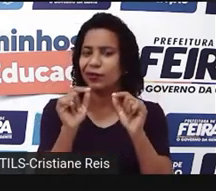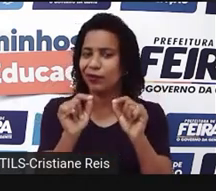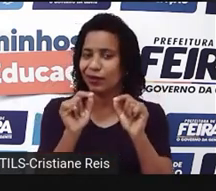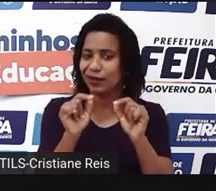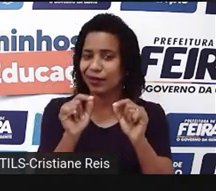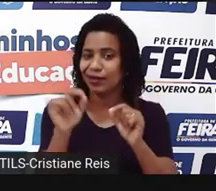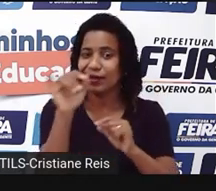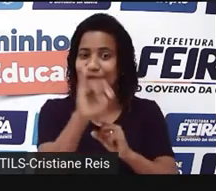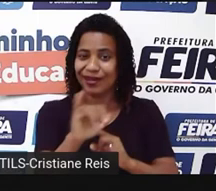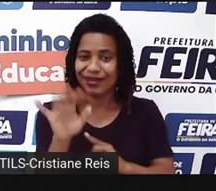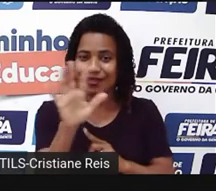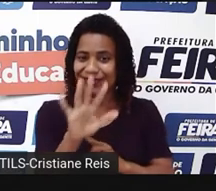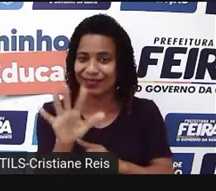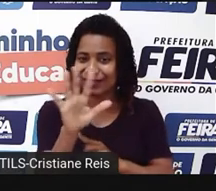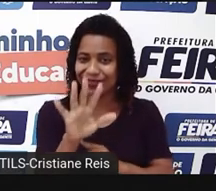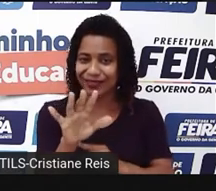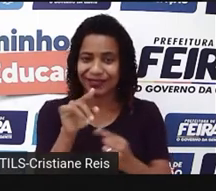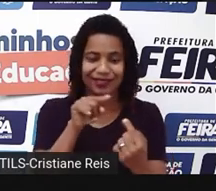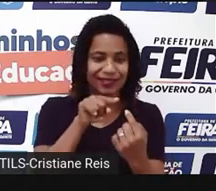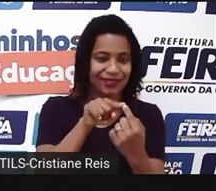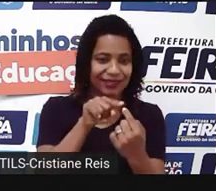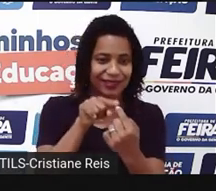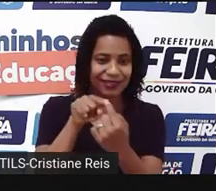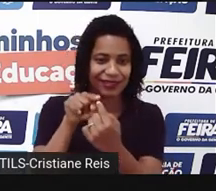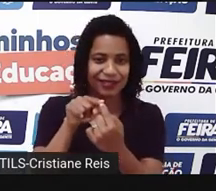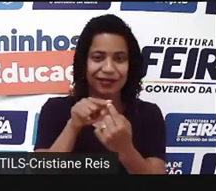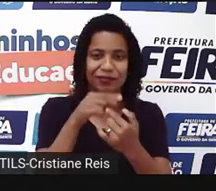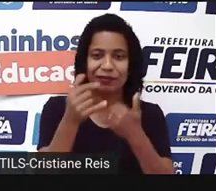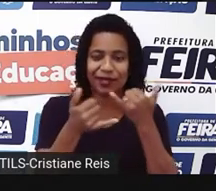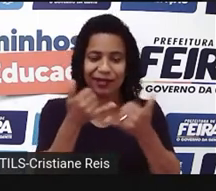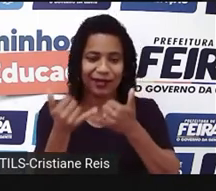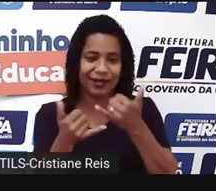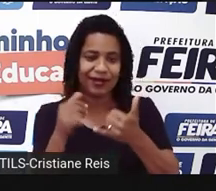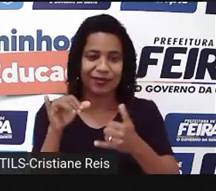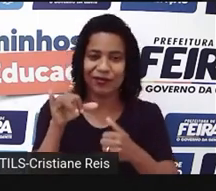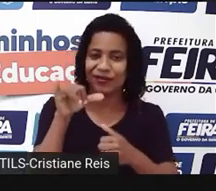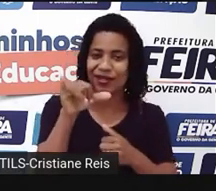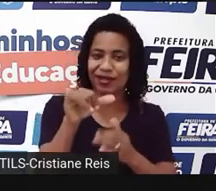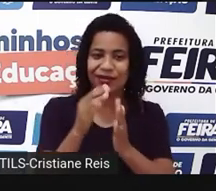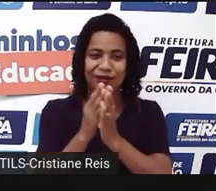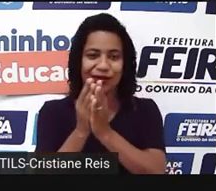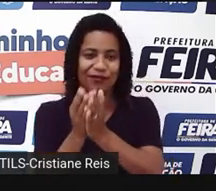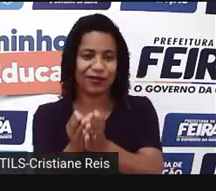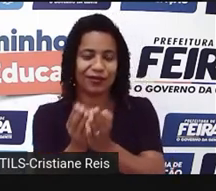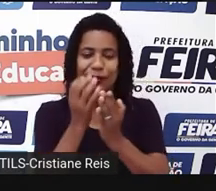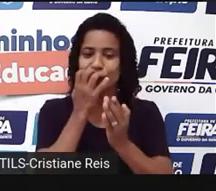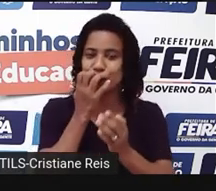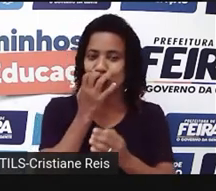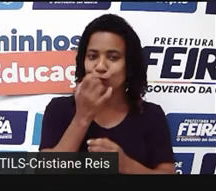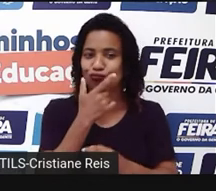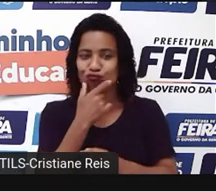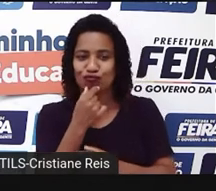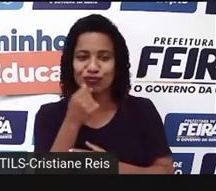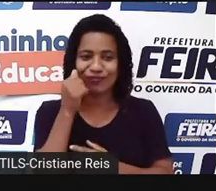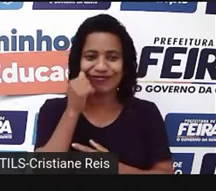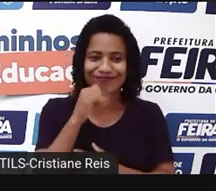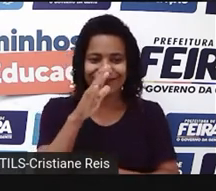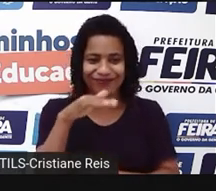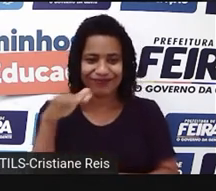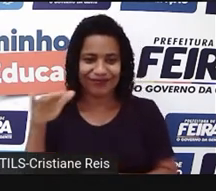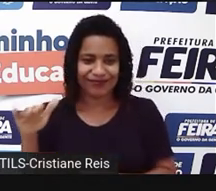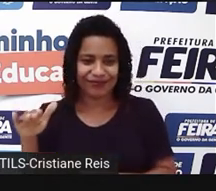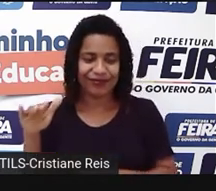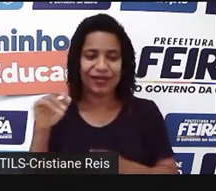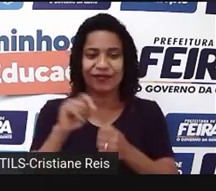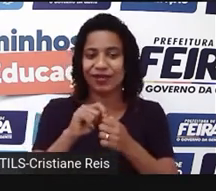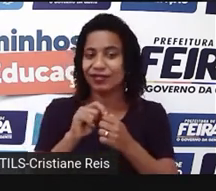imagens, elas já são explicativas. Brinquedo, avião, navio, cachorro, garoto e garota. Nós faremos